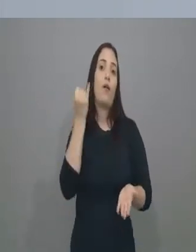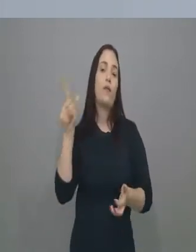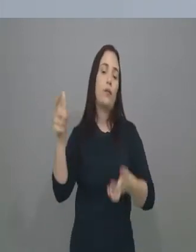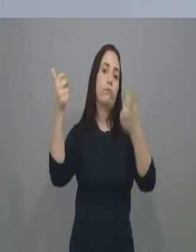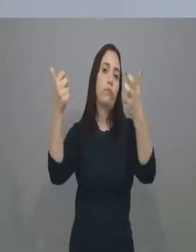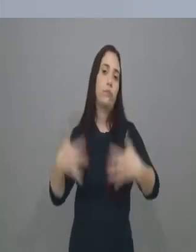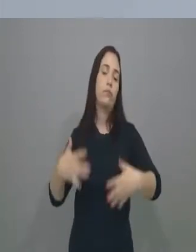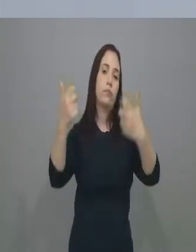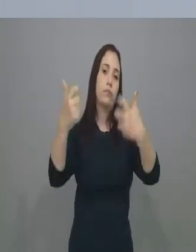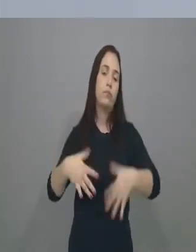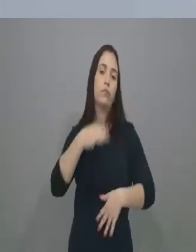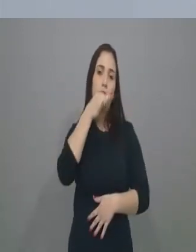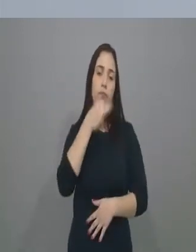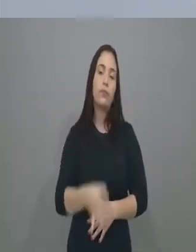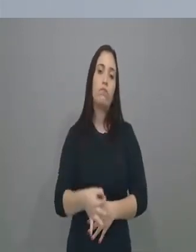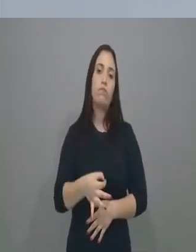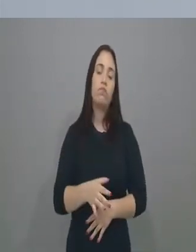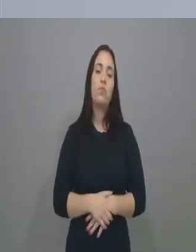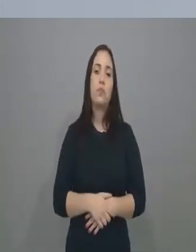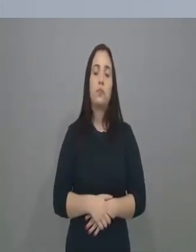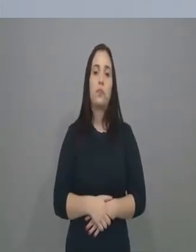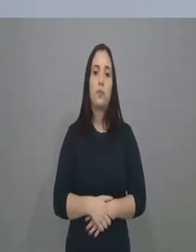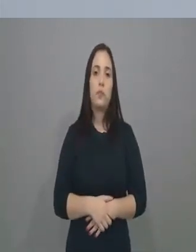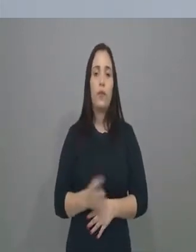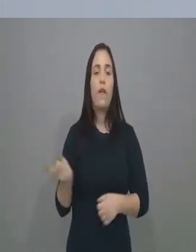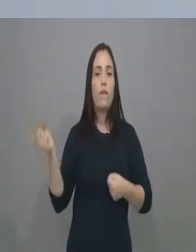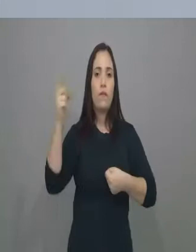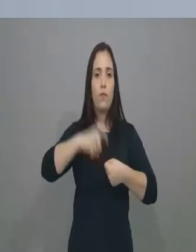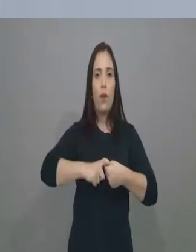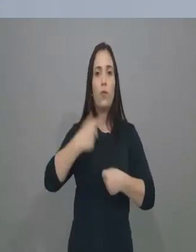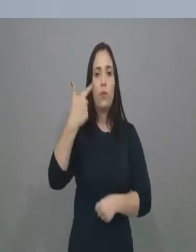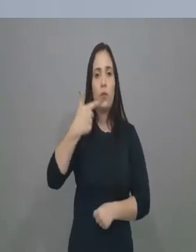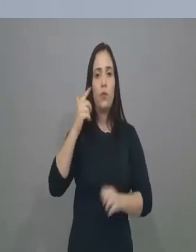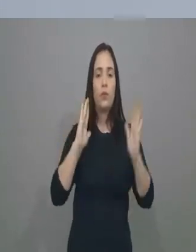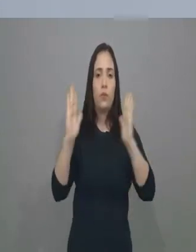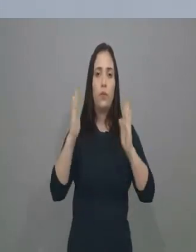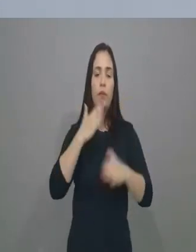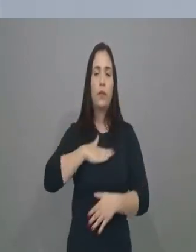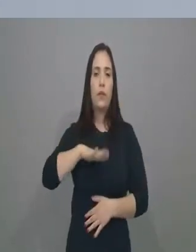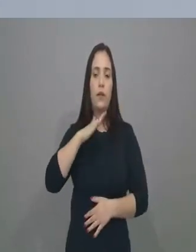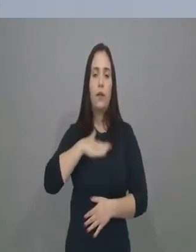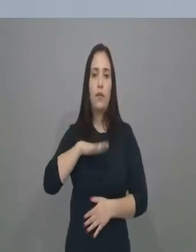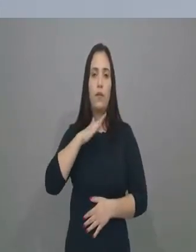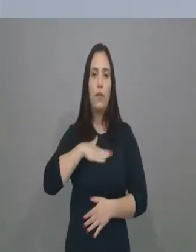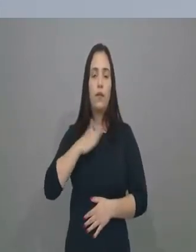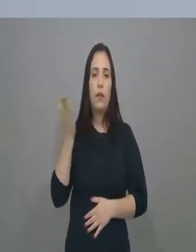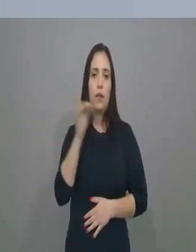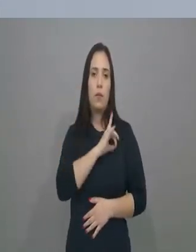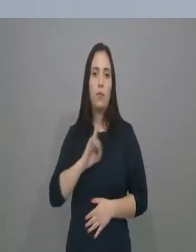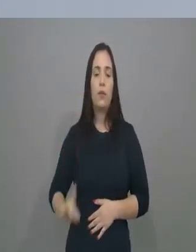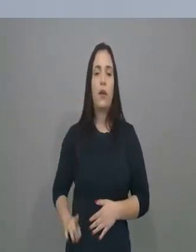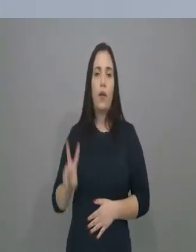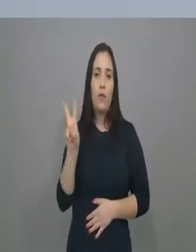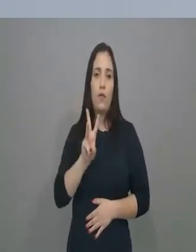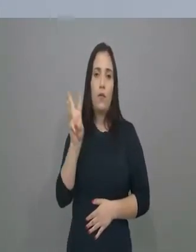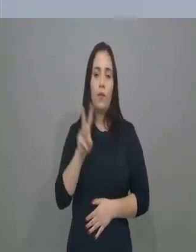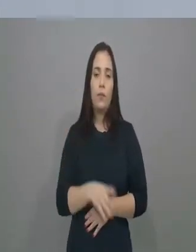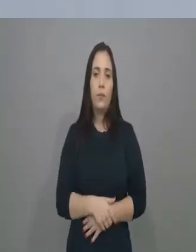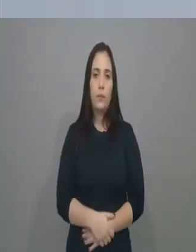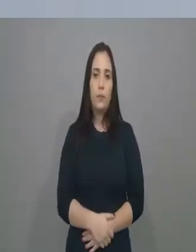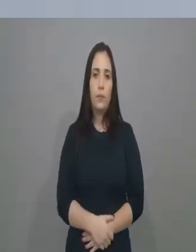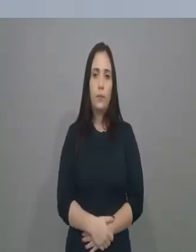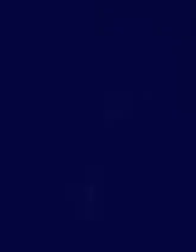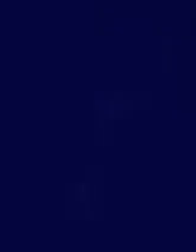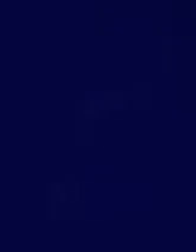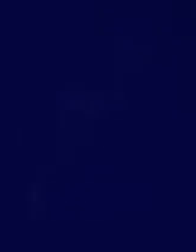só, infelizmente, quem é ouvido nesse país. Eu vou para um rápido intervalo e volto já já com o deputado Walter Cavalcante. Sai daí